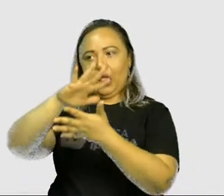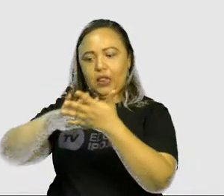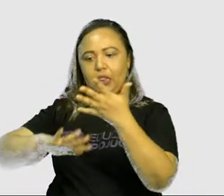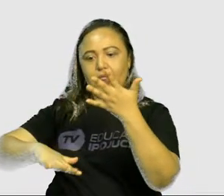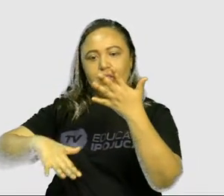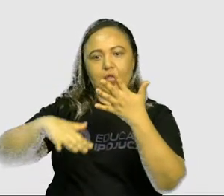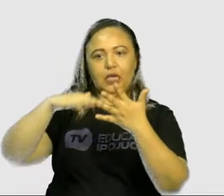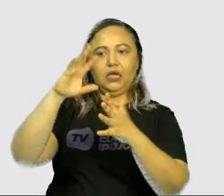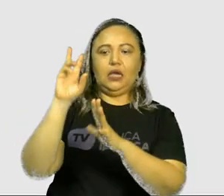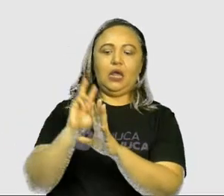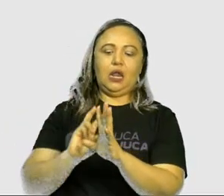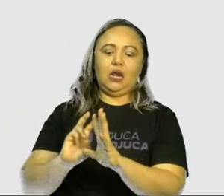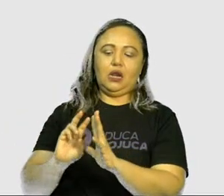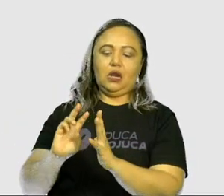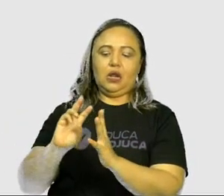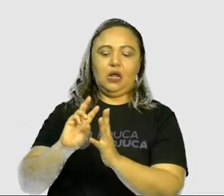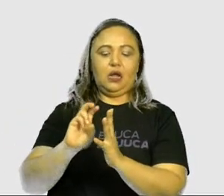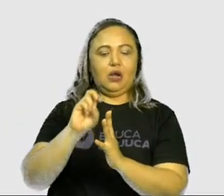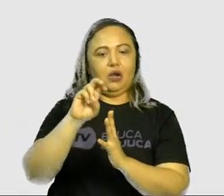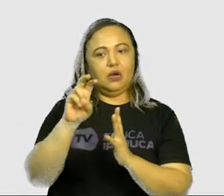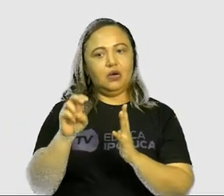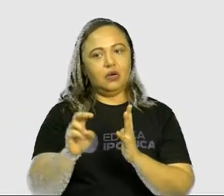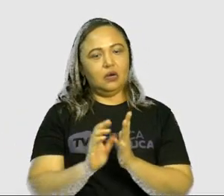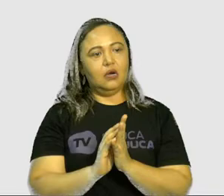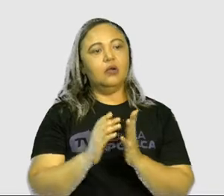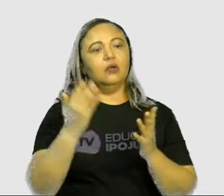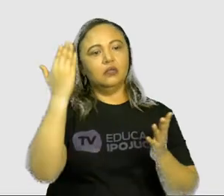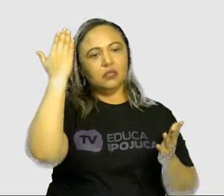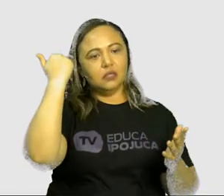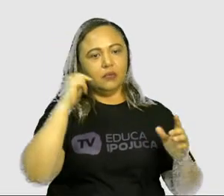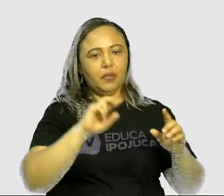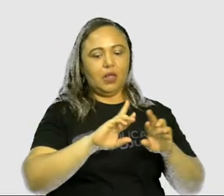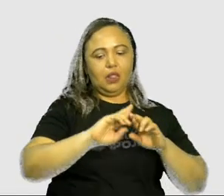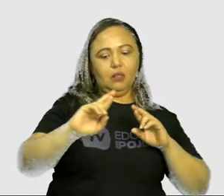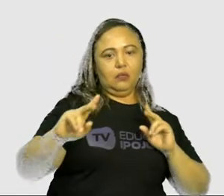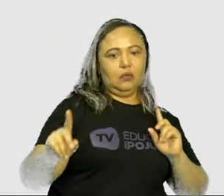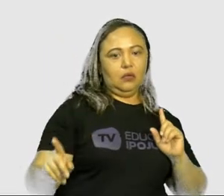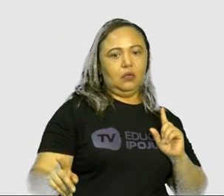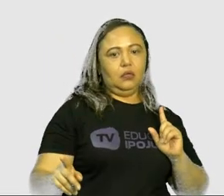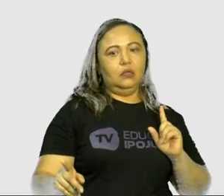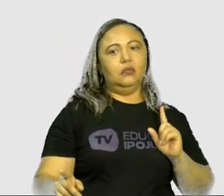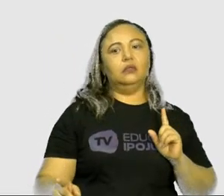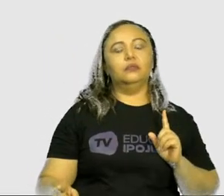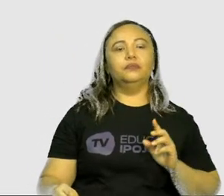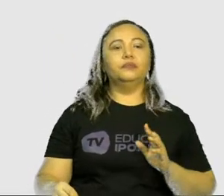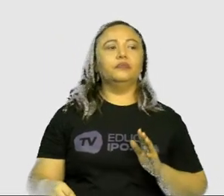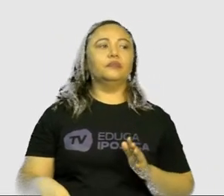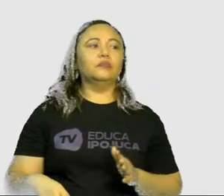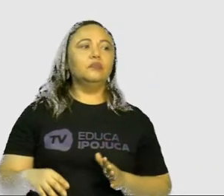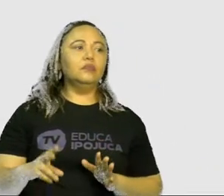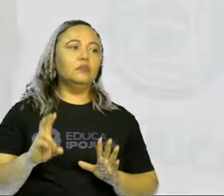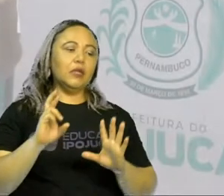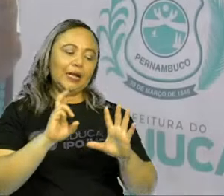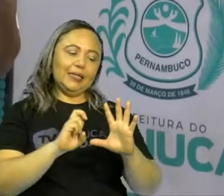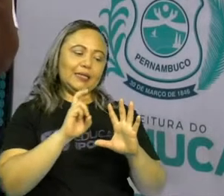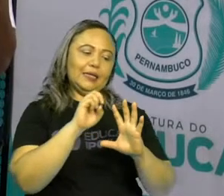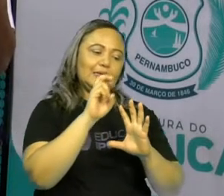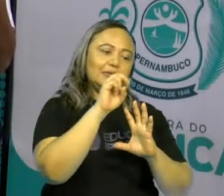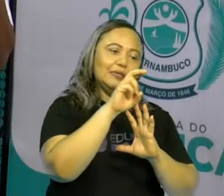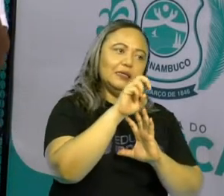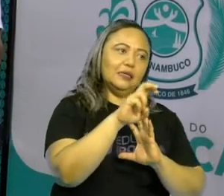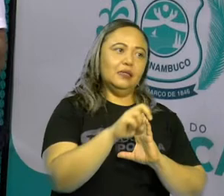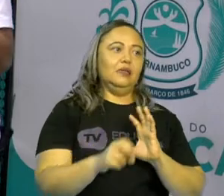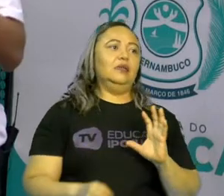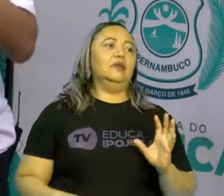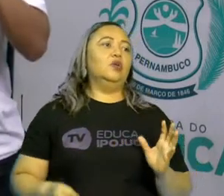alguns seres podem ocupar vários papéis diferentes na cadeia alimentar. A diferença que a gente